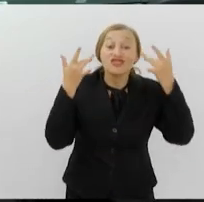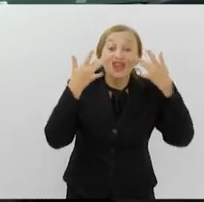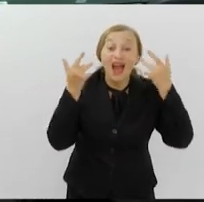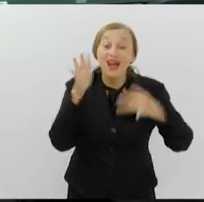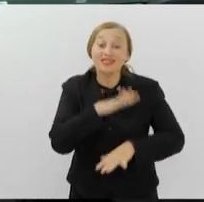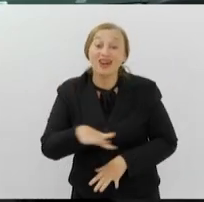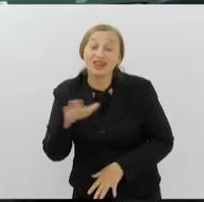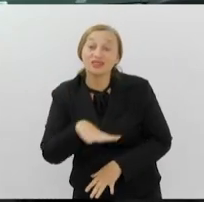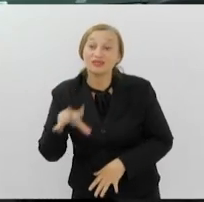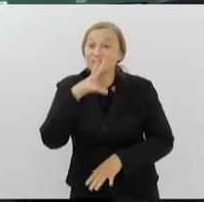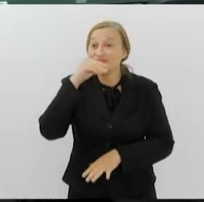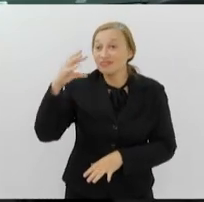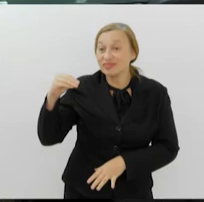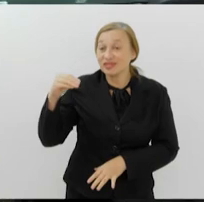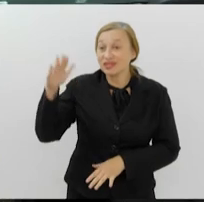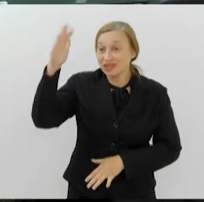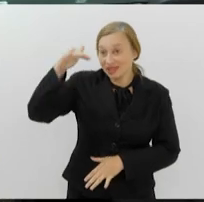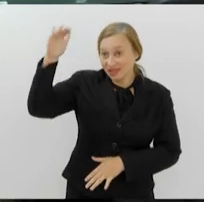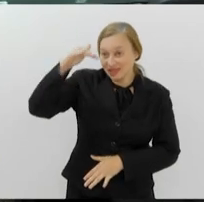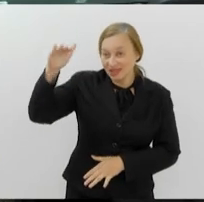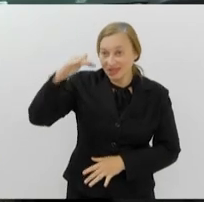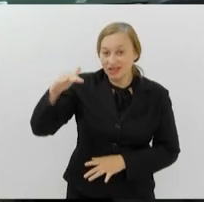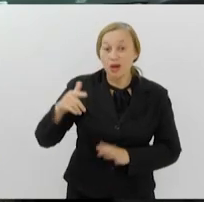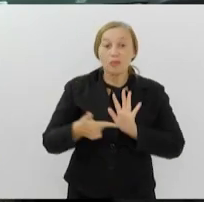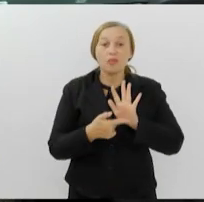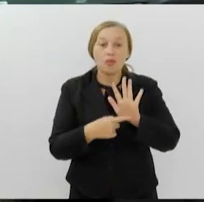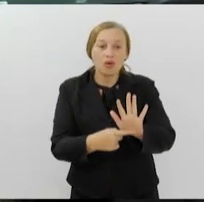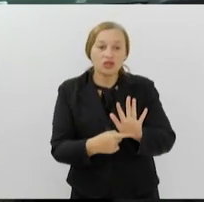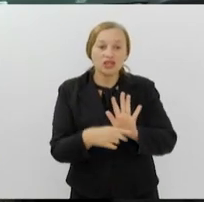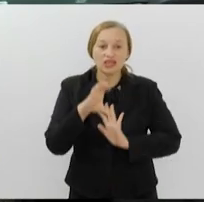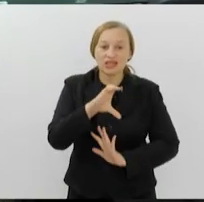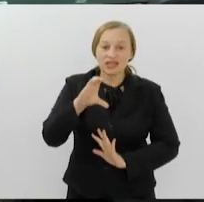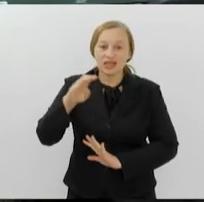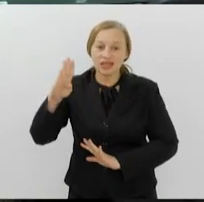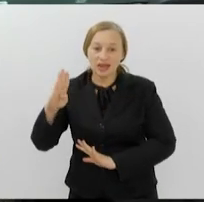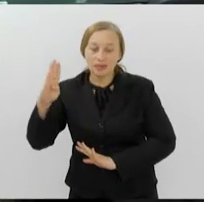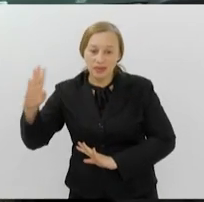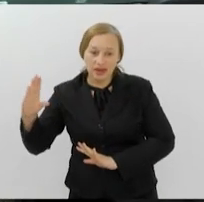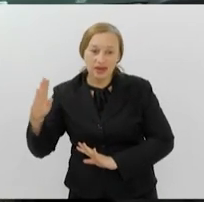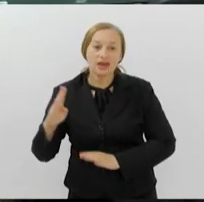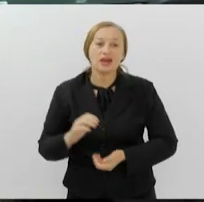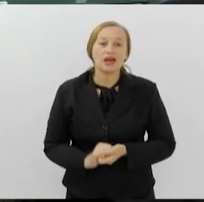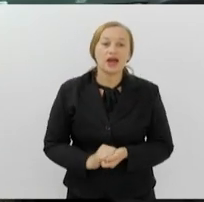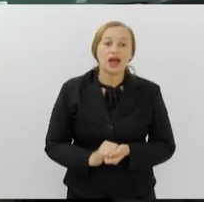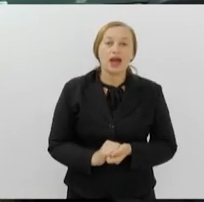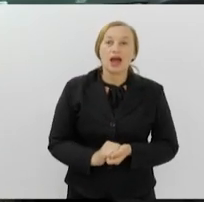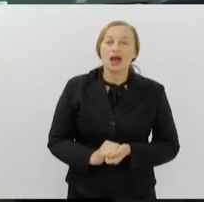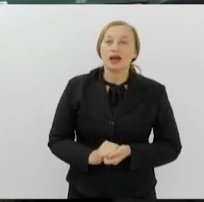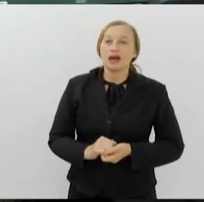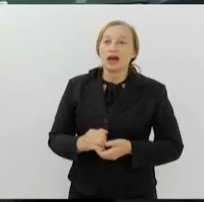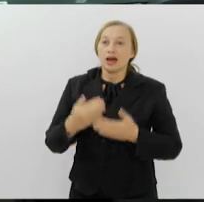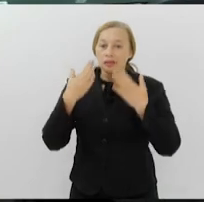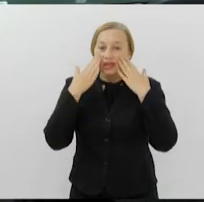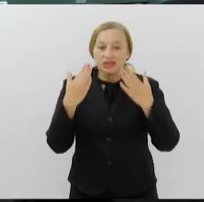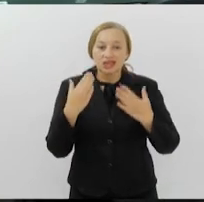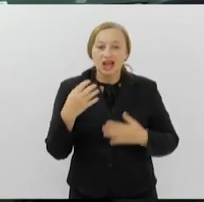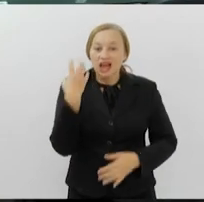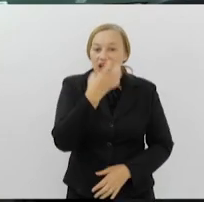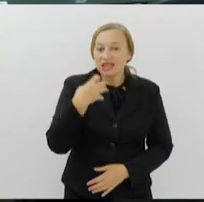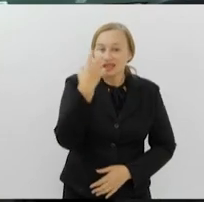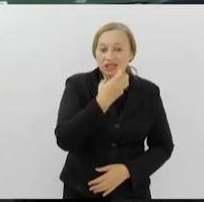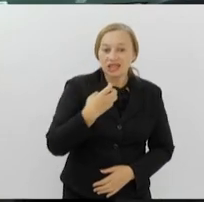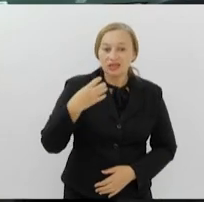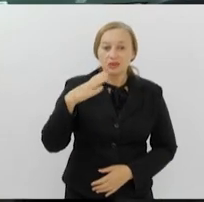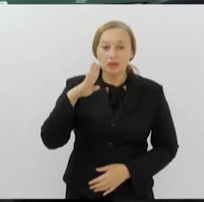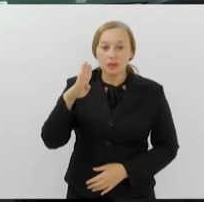e infantil no Rio, mostras de cinema no CCBB e uma apresentação do ator Silveiro Pereira cantando Belchior em Macaé.